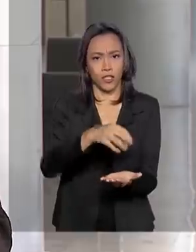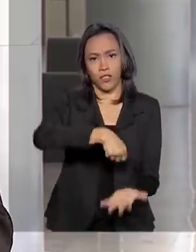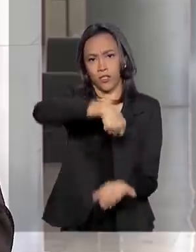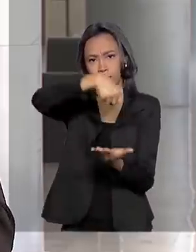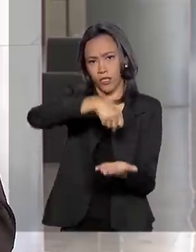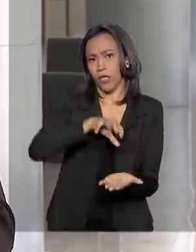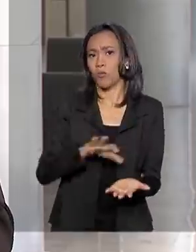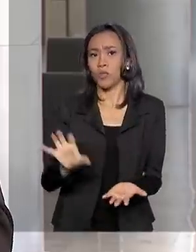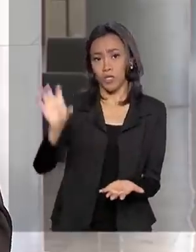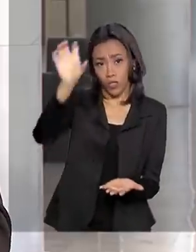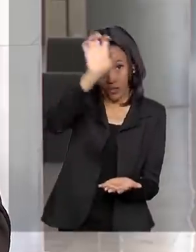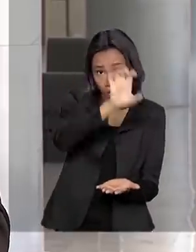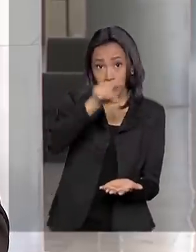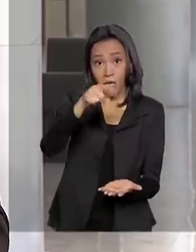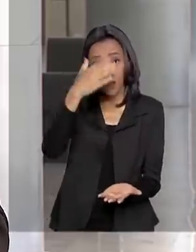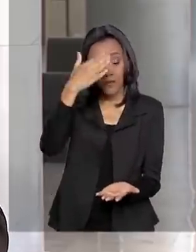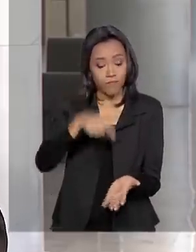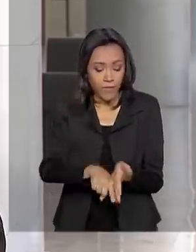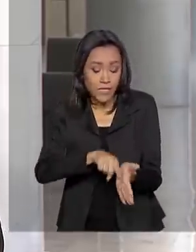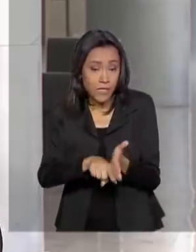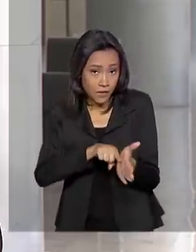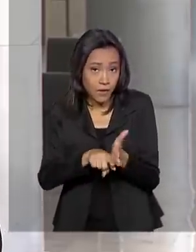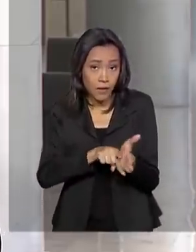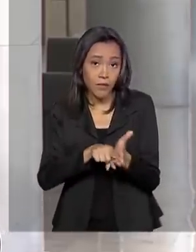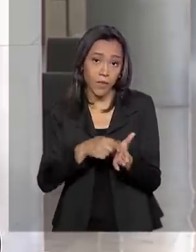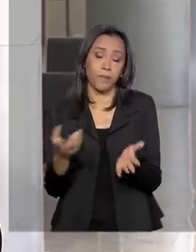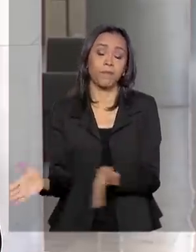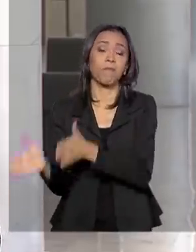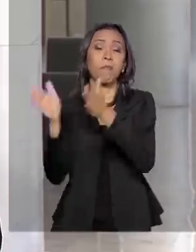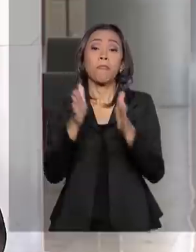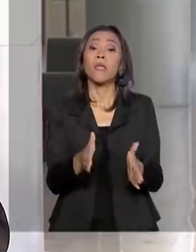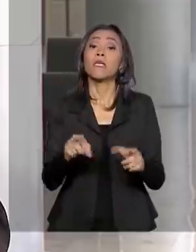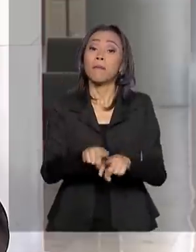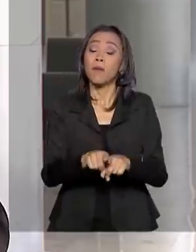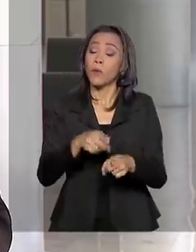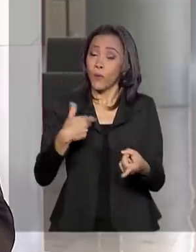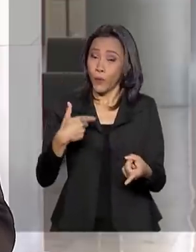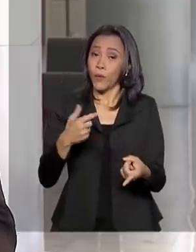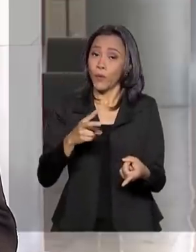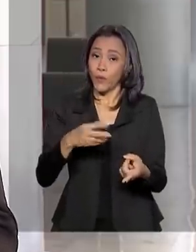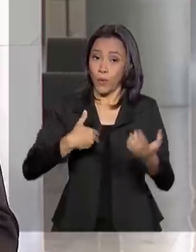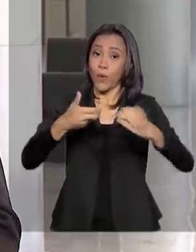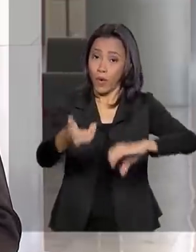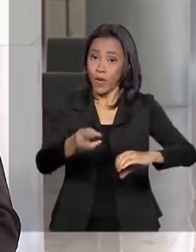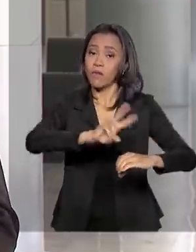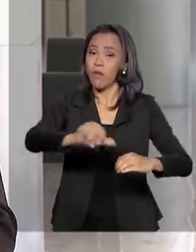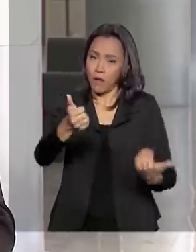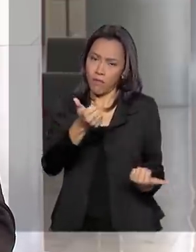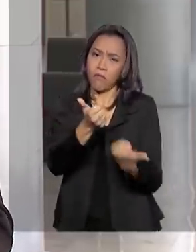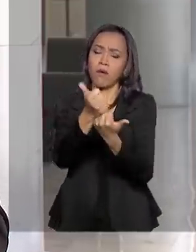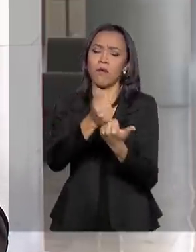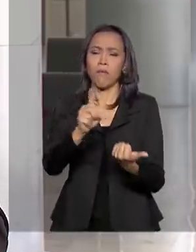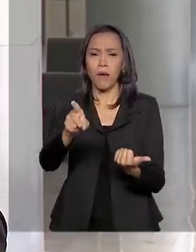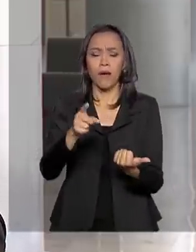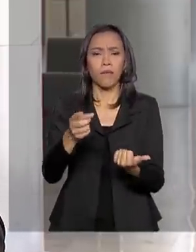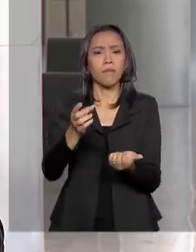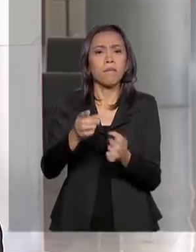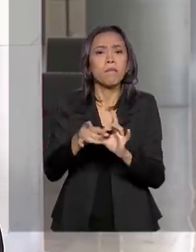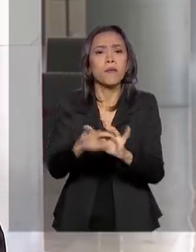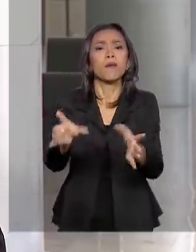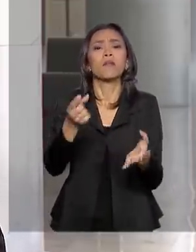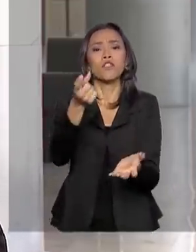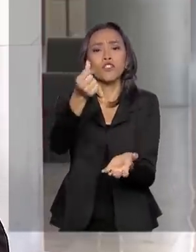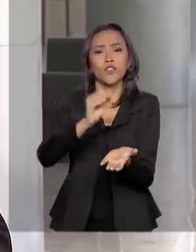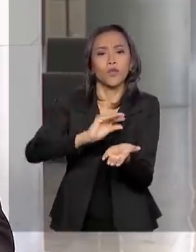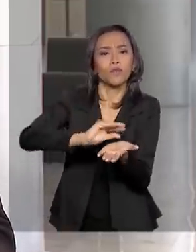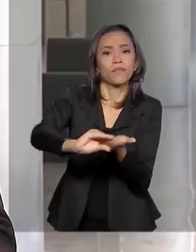presidente da Câmara, Rodrigo Maia, disse que o Congresso deve cooperar para agilizar o máximo possível a liberação desse dinheiro.